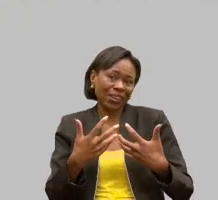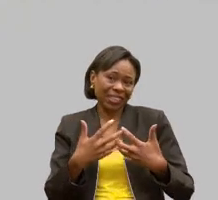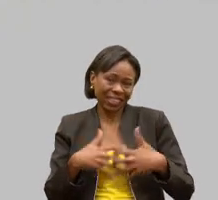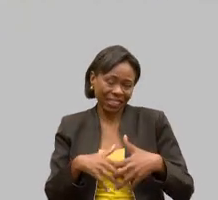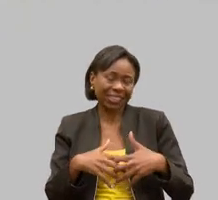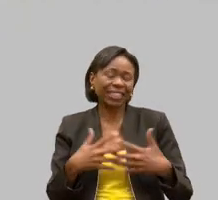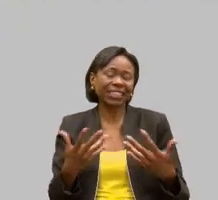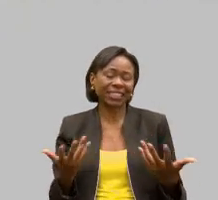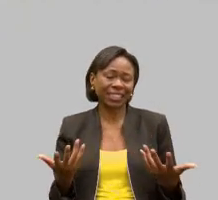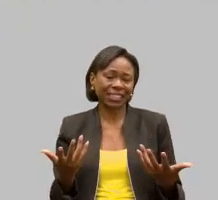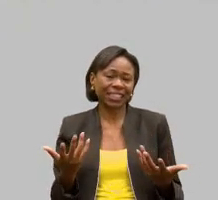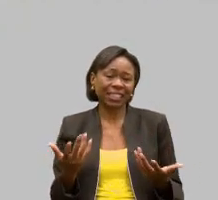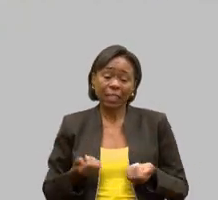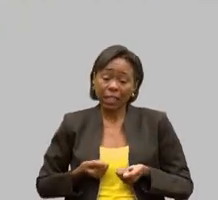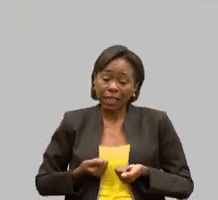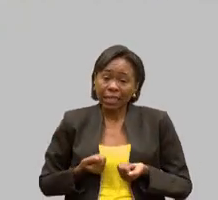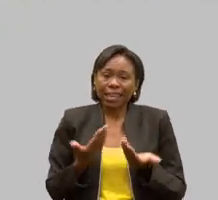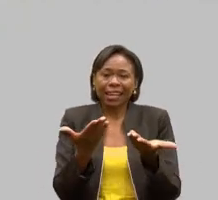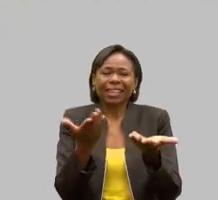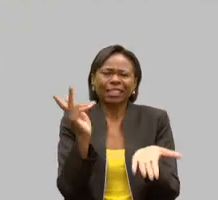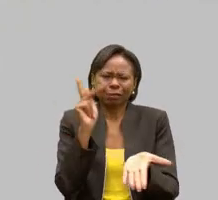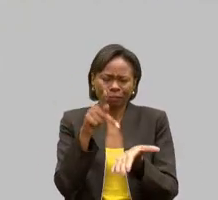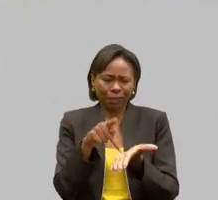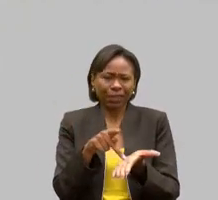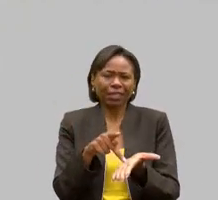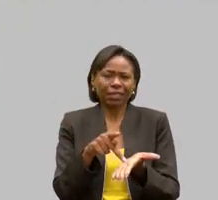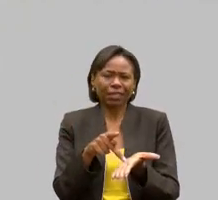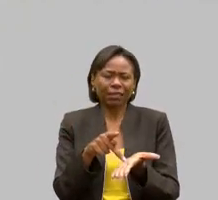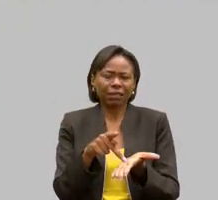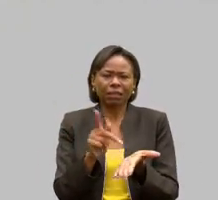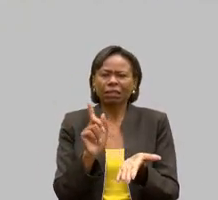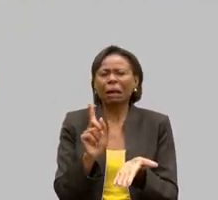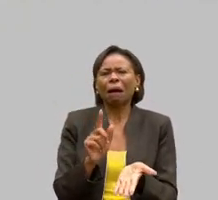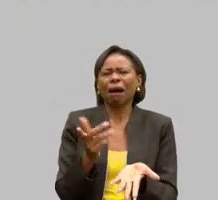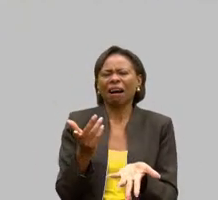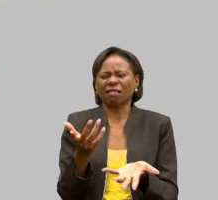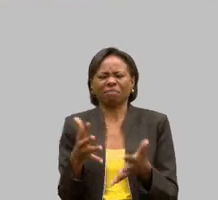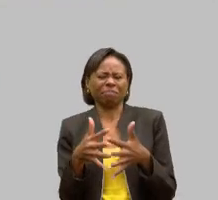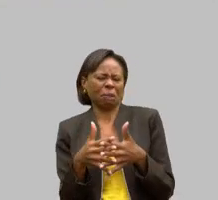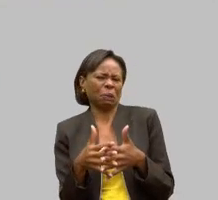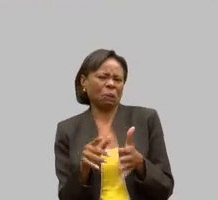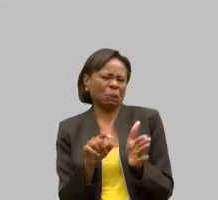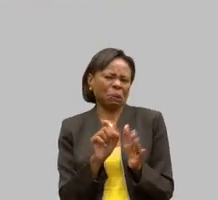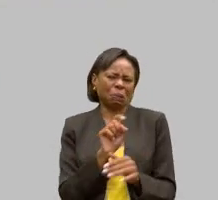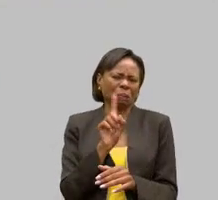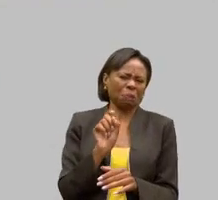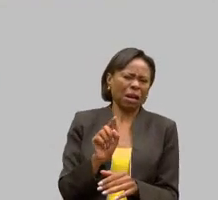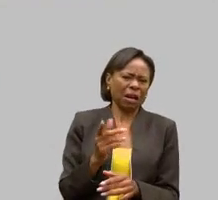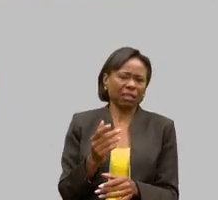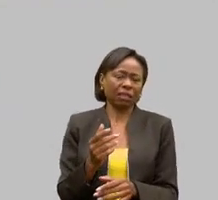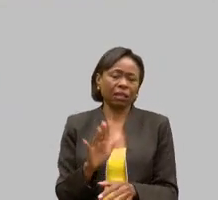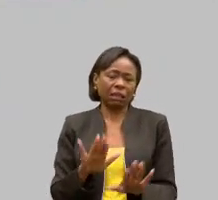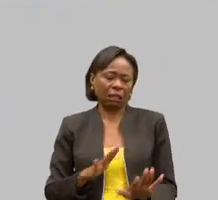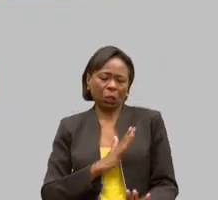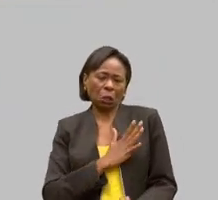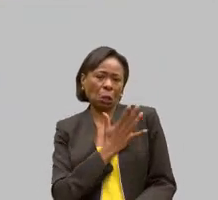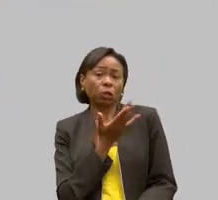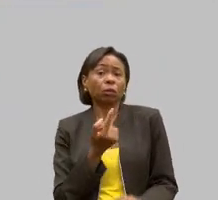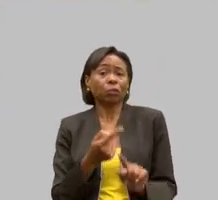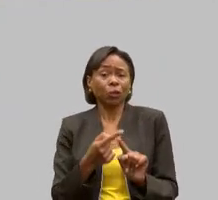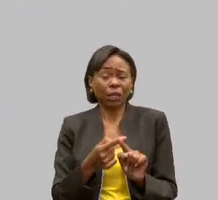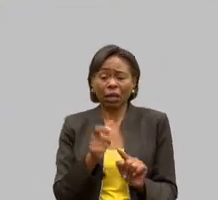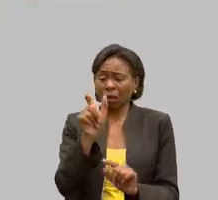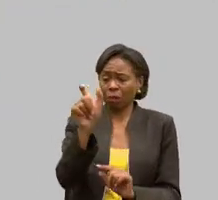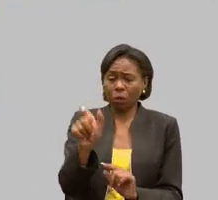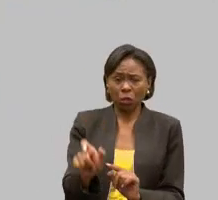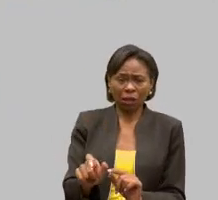verdade, de amor. Sem questionar. Sem ter nojo. Porque, às vezes, ele baba. Não tem nojo. Tem que pôr a